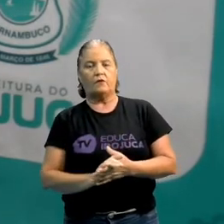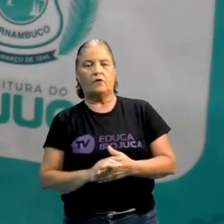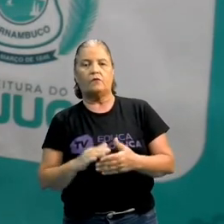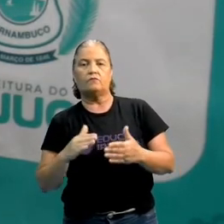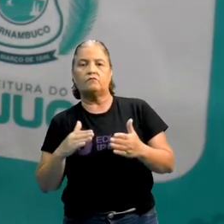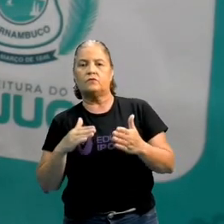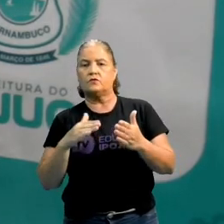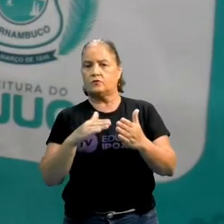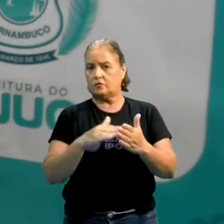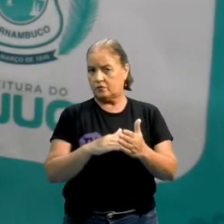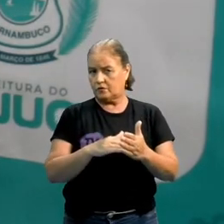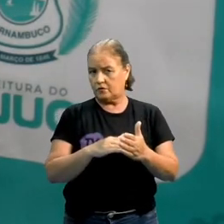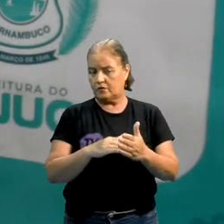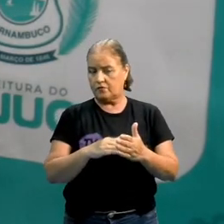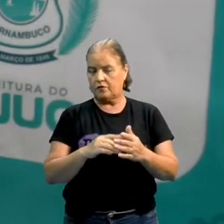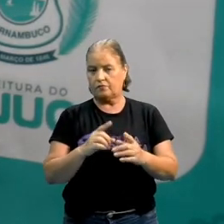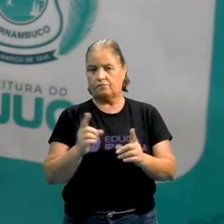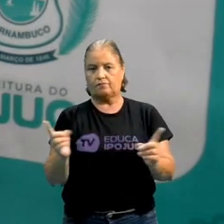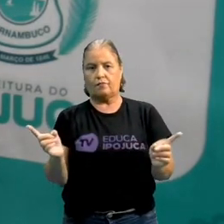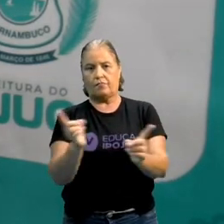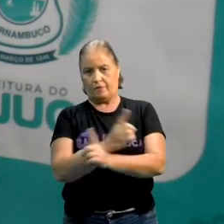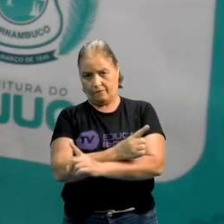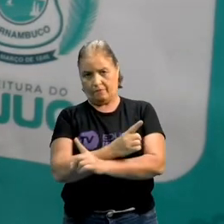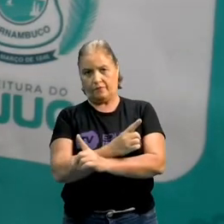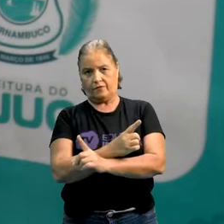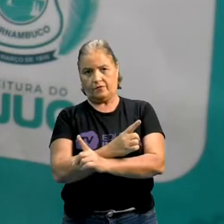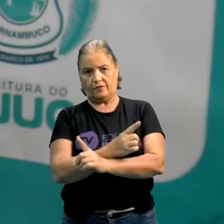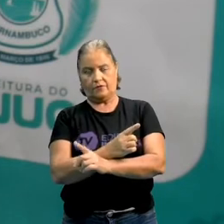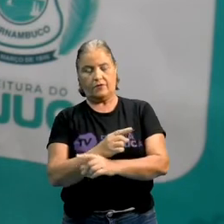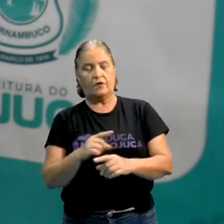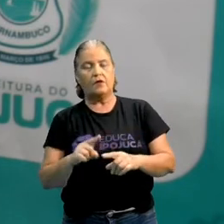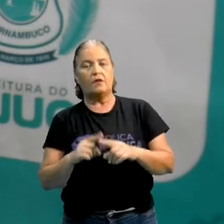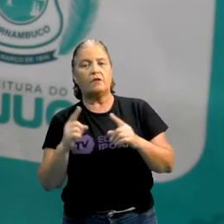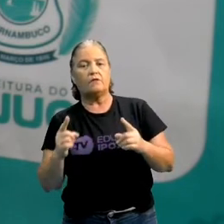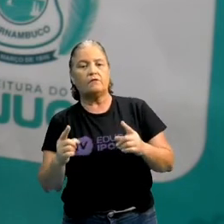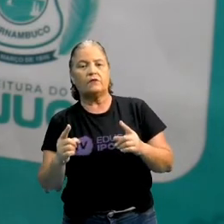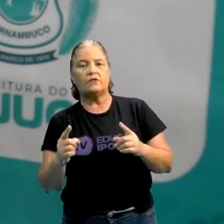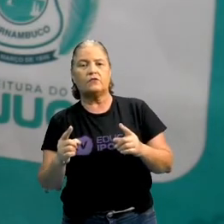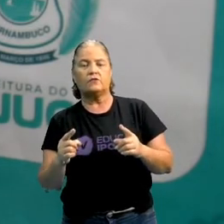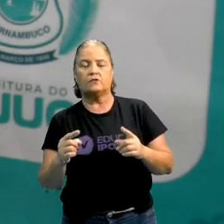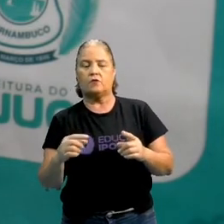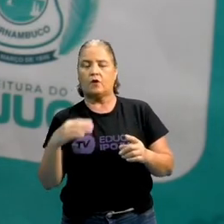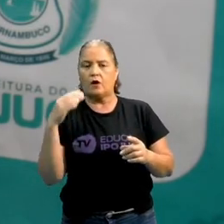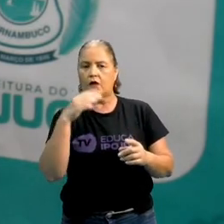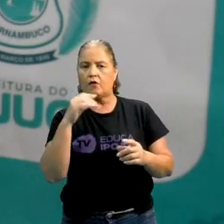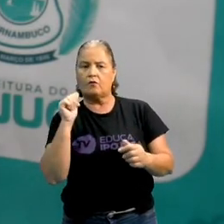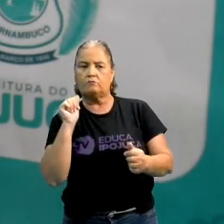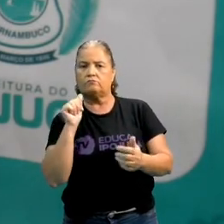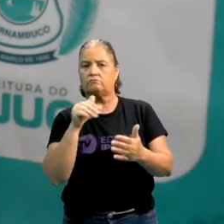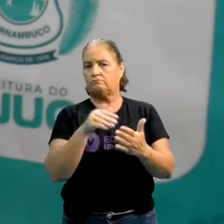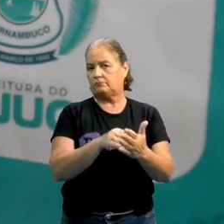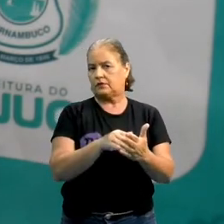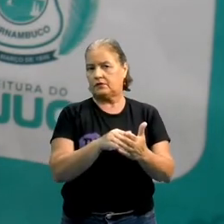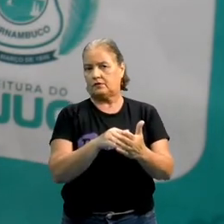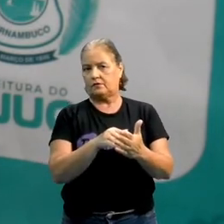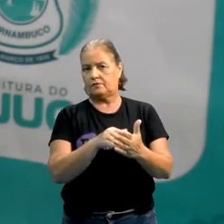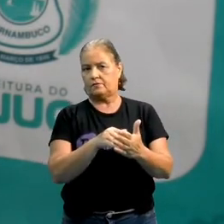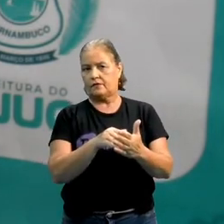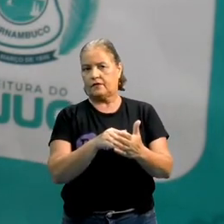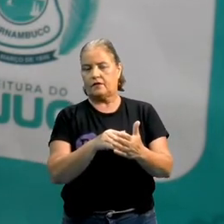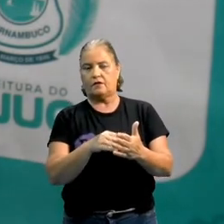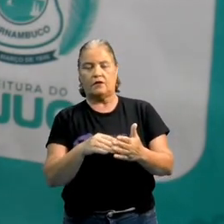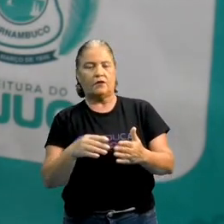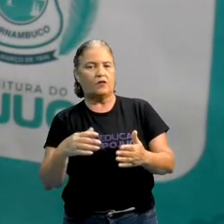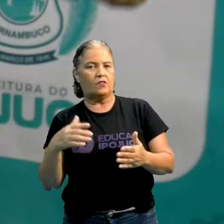isso. Ele faz o contrário disso. Ele faz com que o calor, ele seja retido. Ele não permite que esse